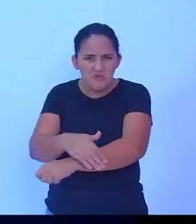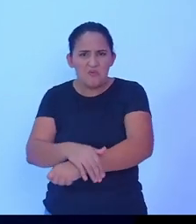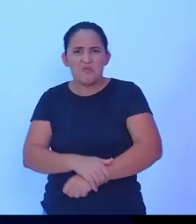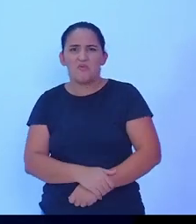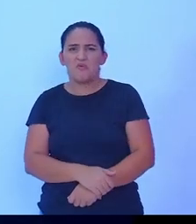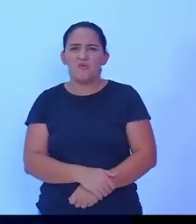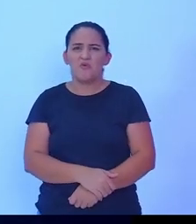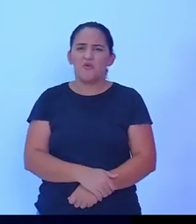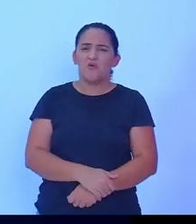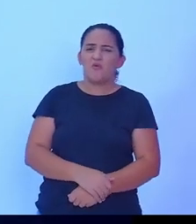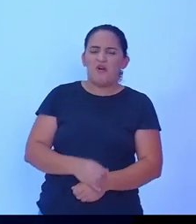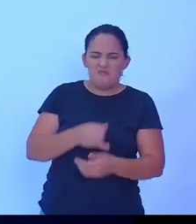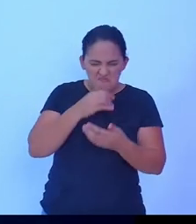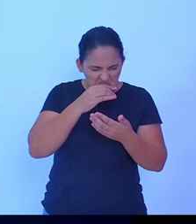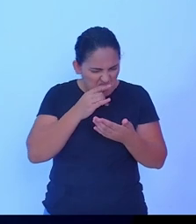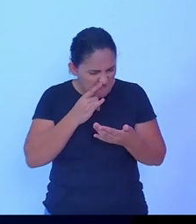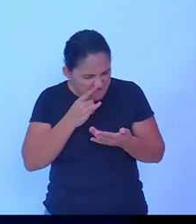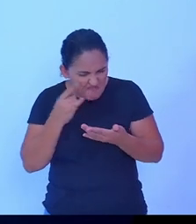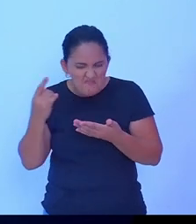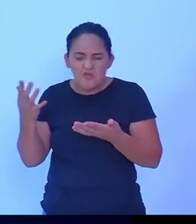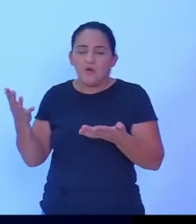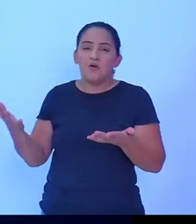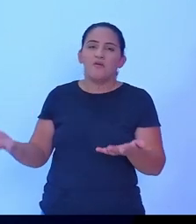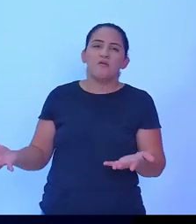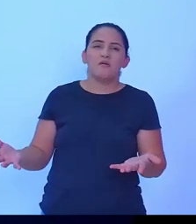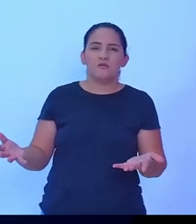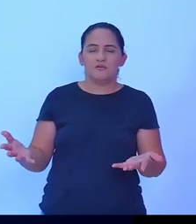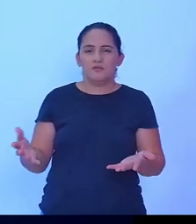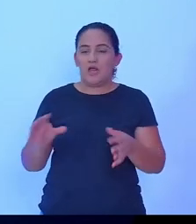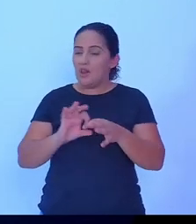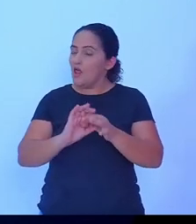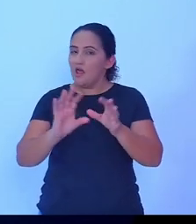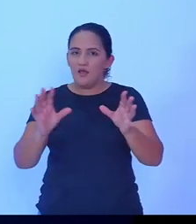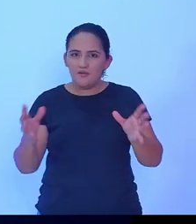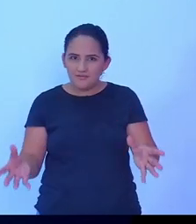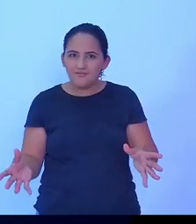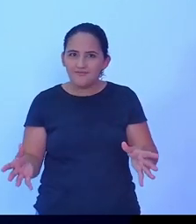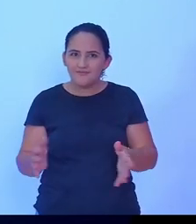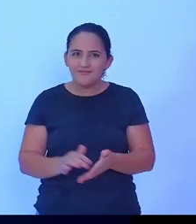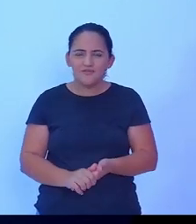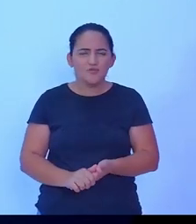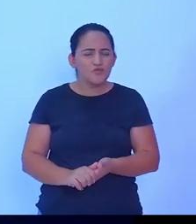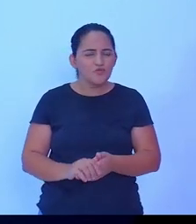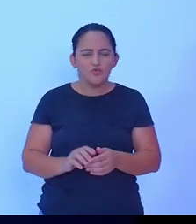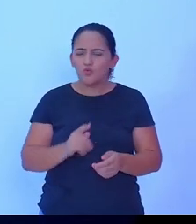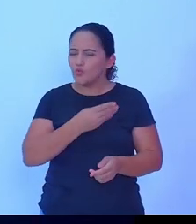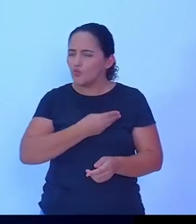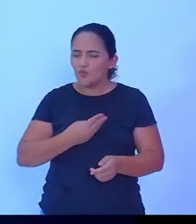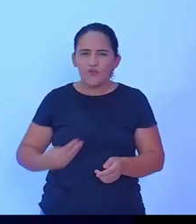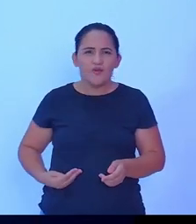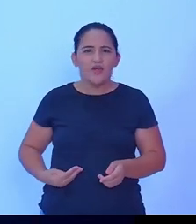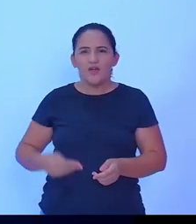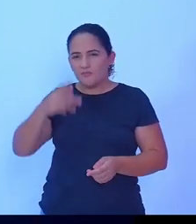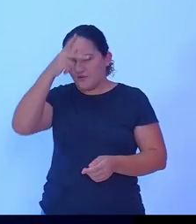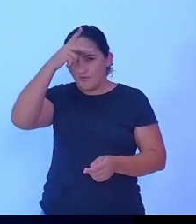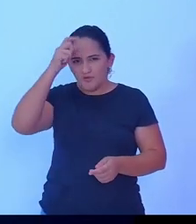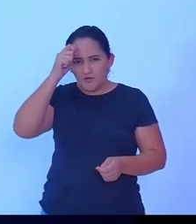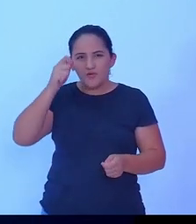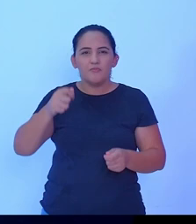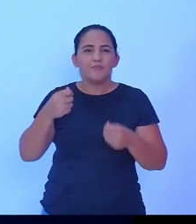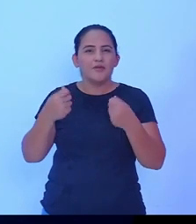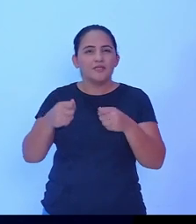descansar. Então, assim, é uma teoria que todo o poder público tem que investir nessa área do esporte lazer.